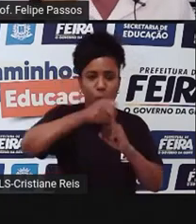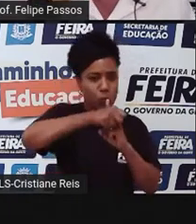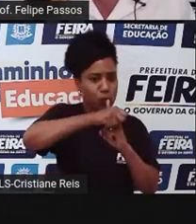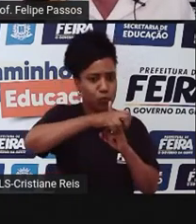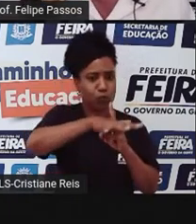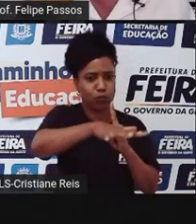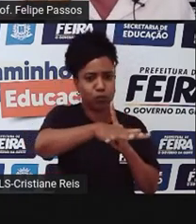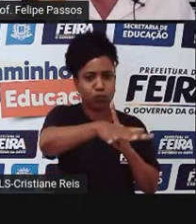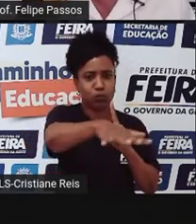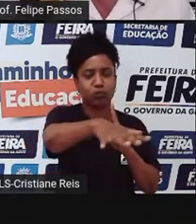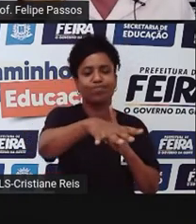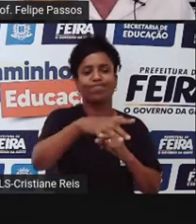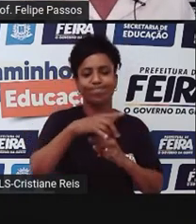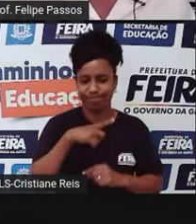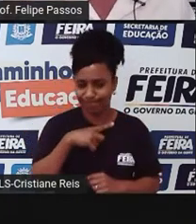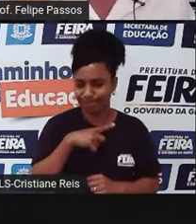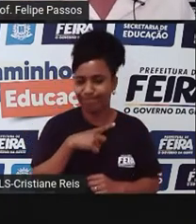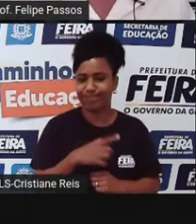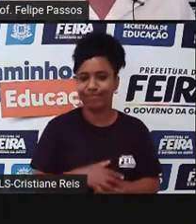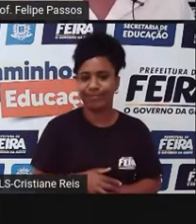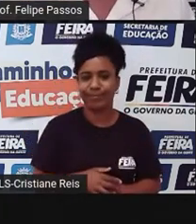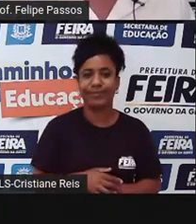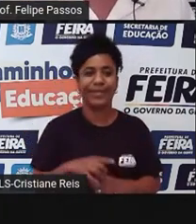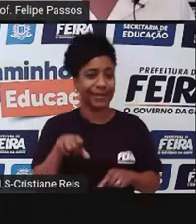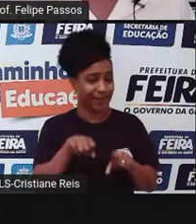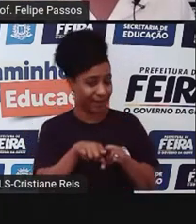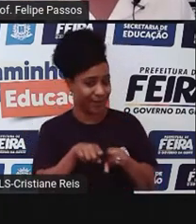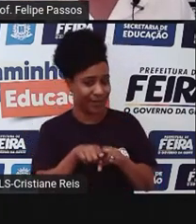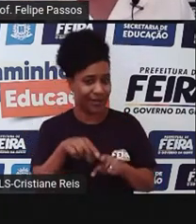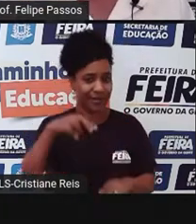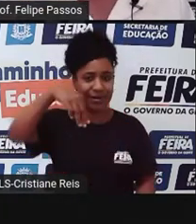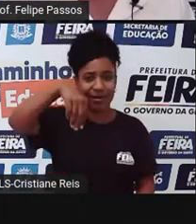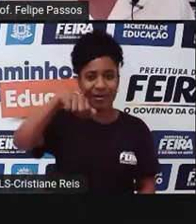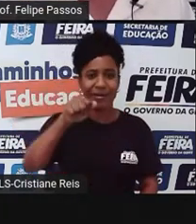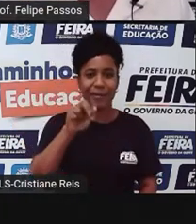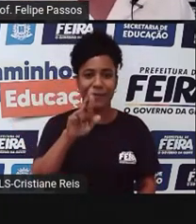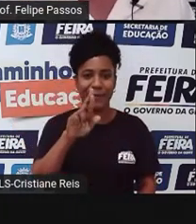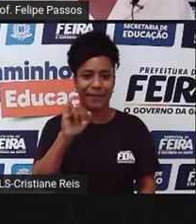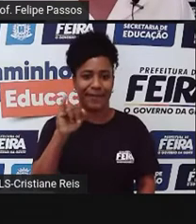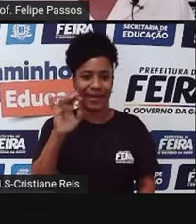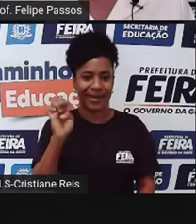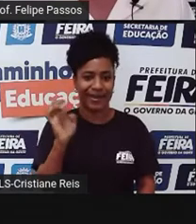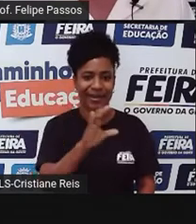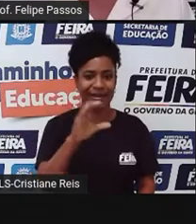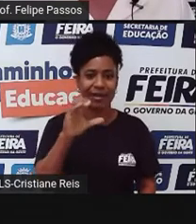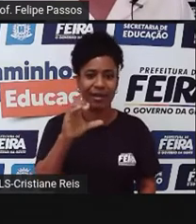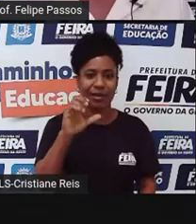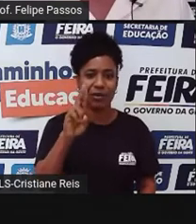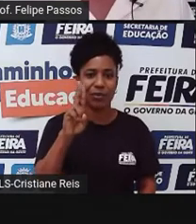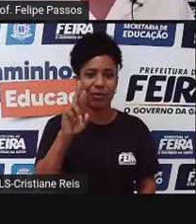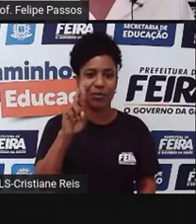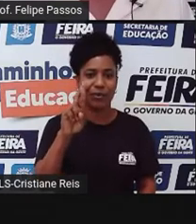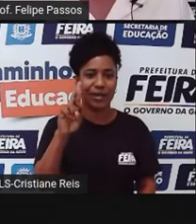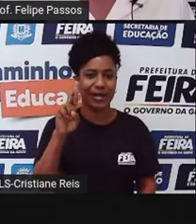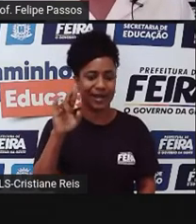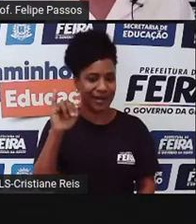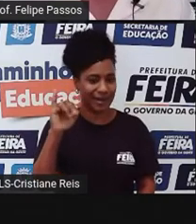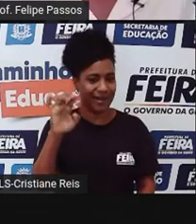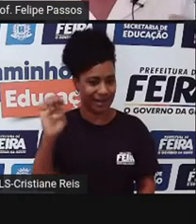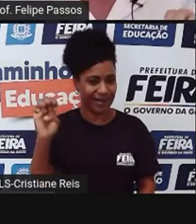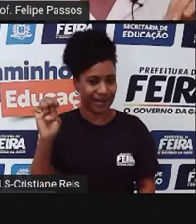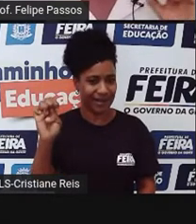seja Jesus de Nazaré. Meri Curri. Já ouviu falar desse nome? Está escrito Marie Curie.